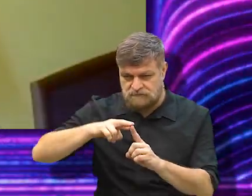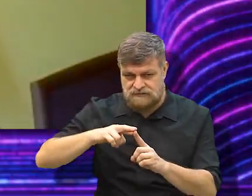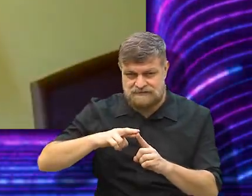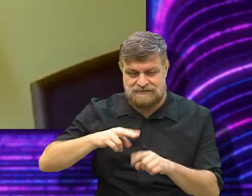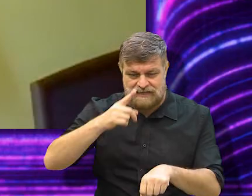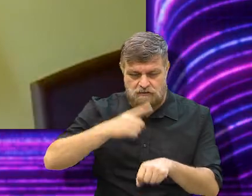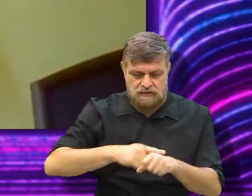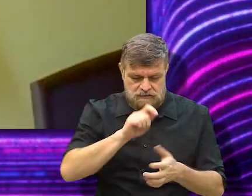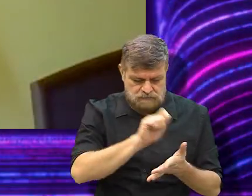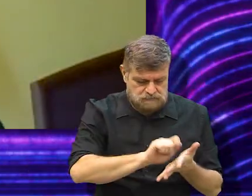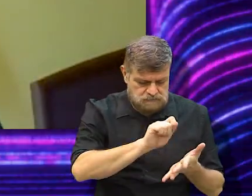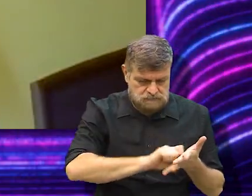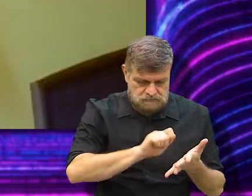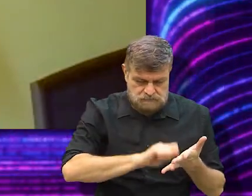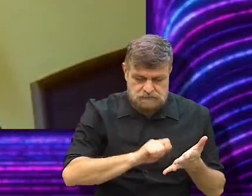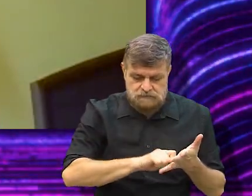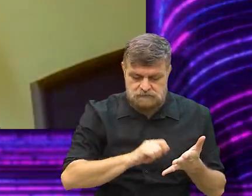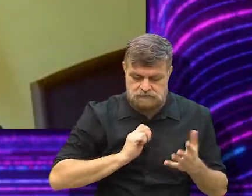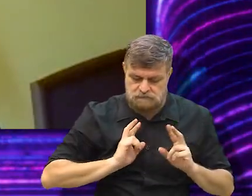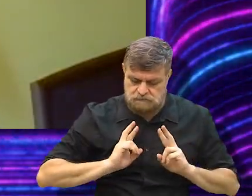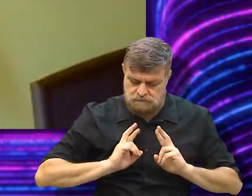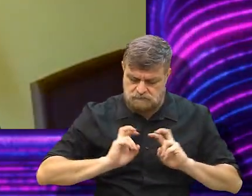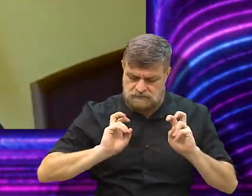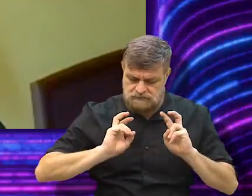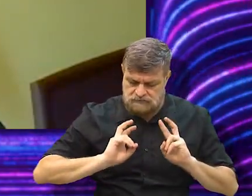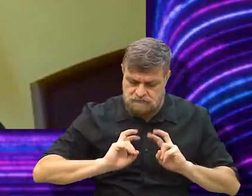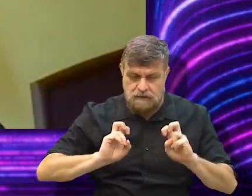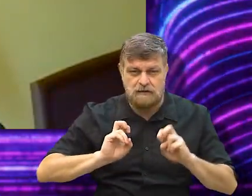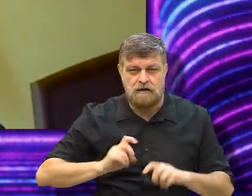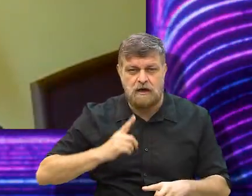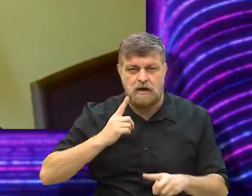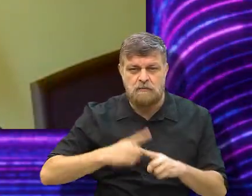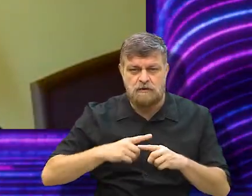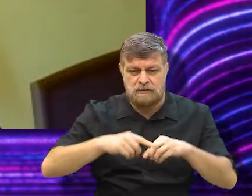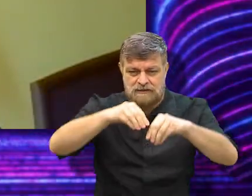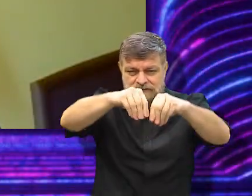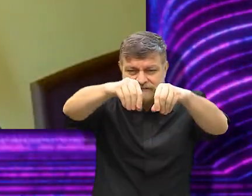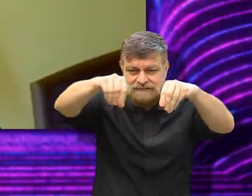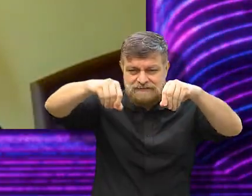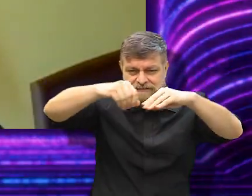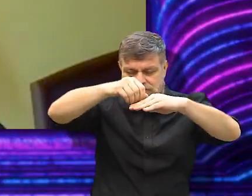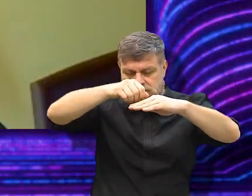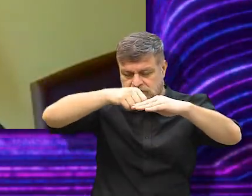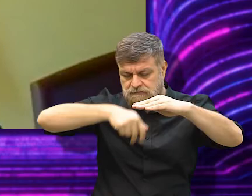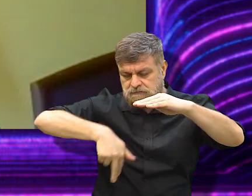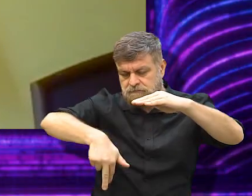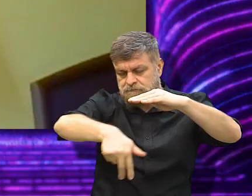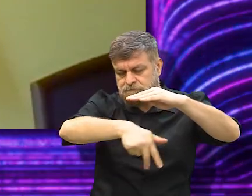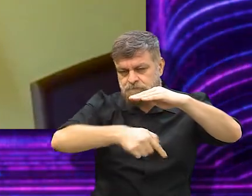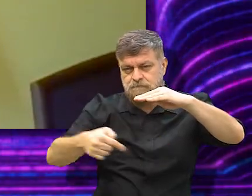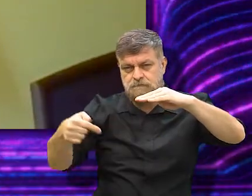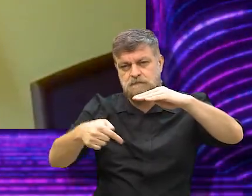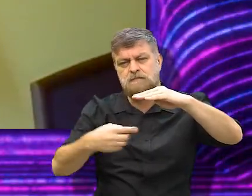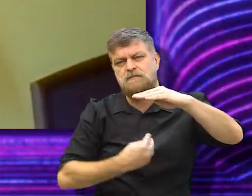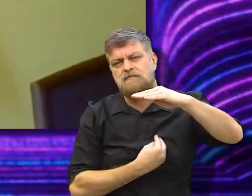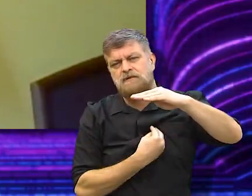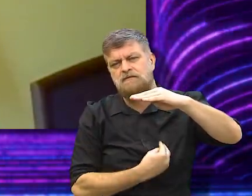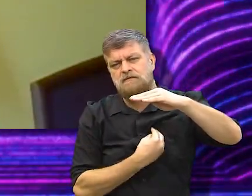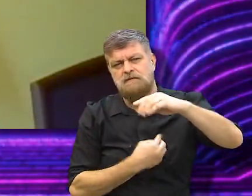coisas que durante a obra, Michel, dá pra perceber, né? Então, assim... Por que eu escolhi o subterrâneo? Eu escolhi o